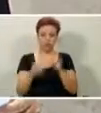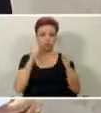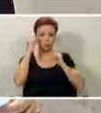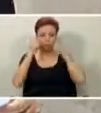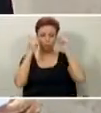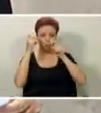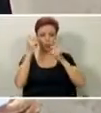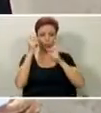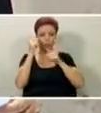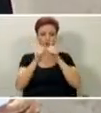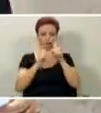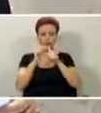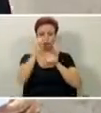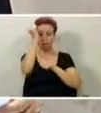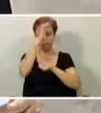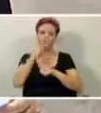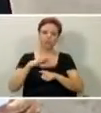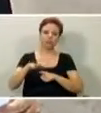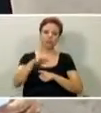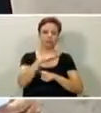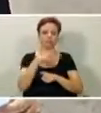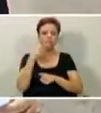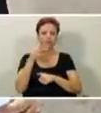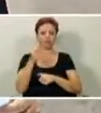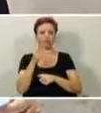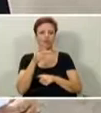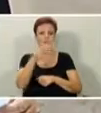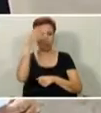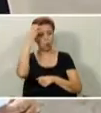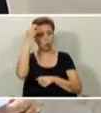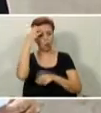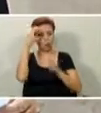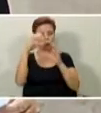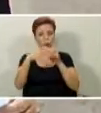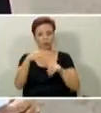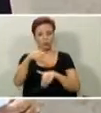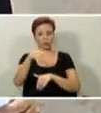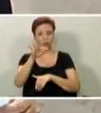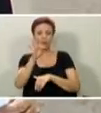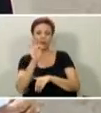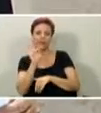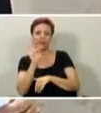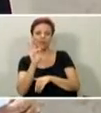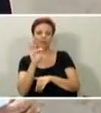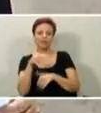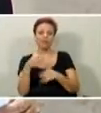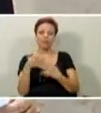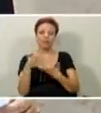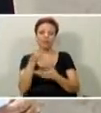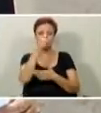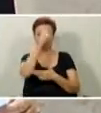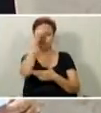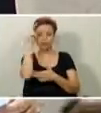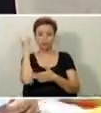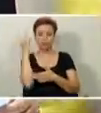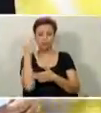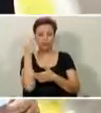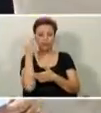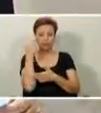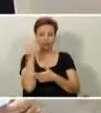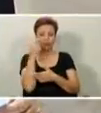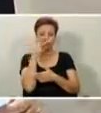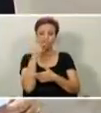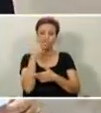Brasil e falando, inclusive, que o PT é o responsável pelo desemprego. Então, o prefeito Dória é altamente